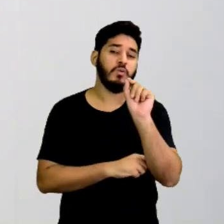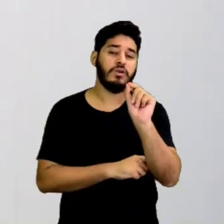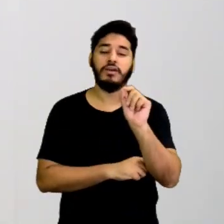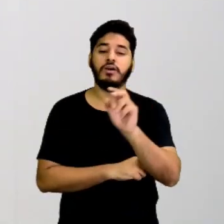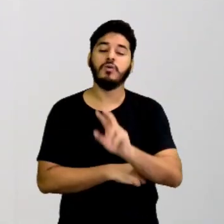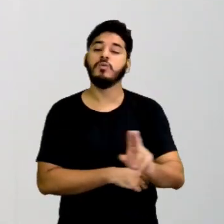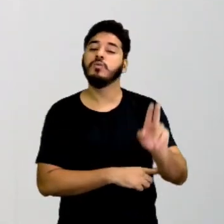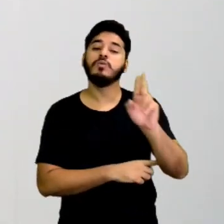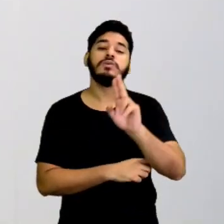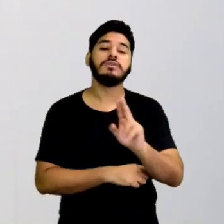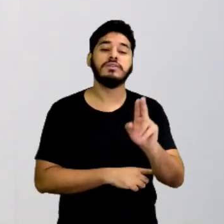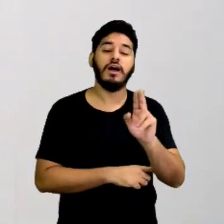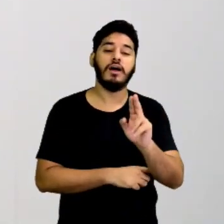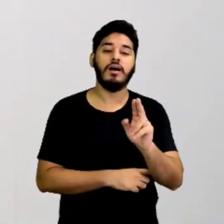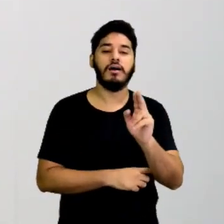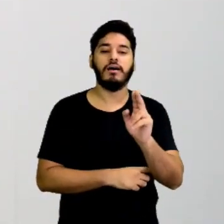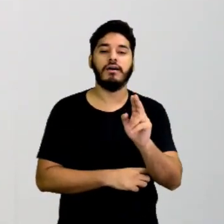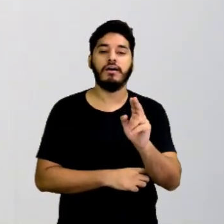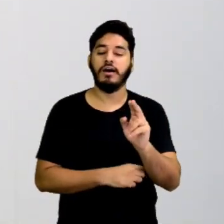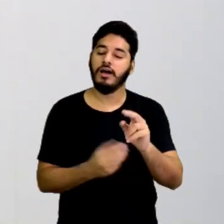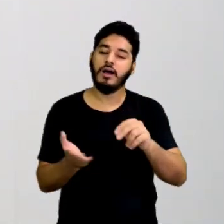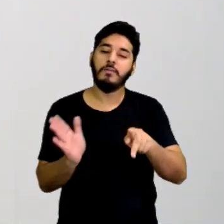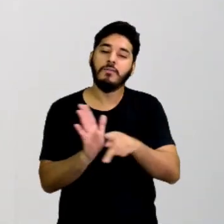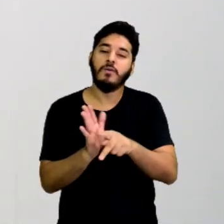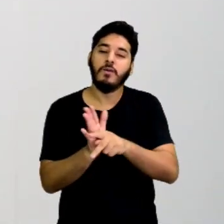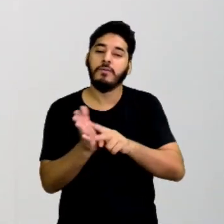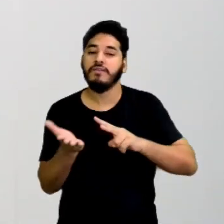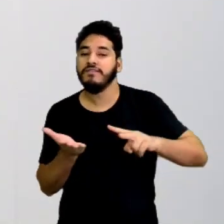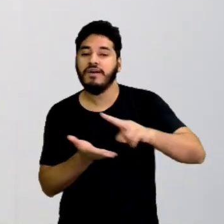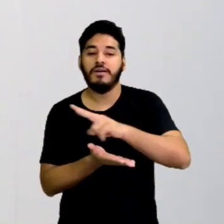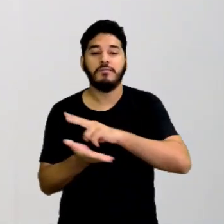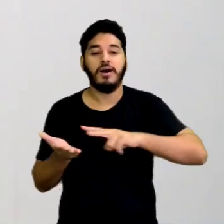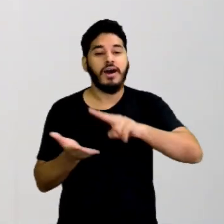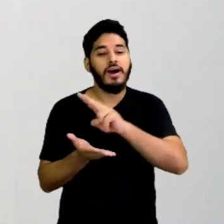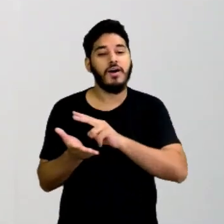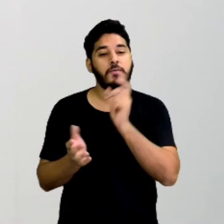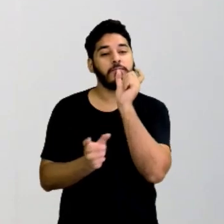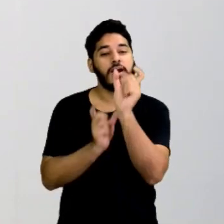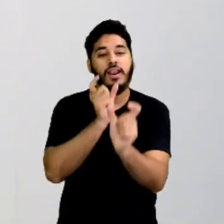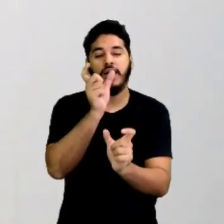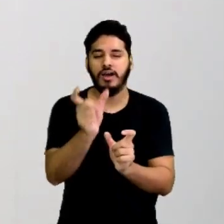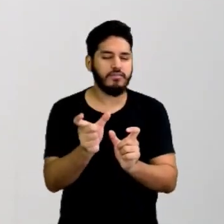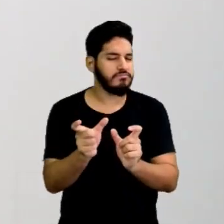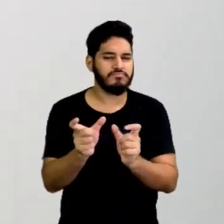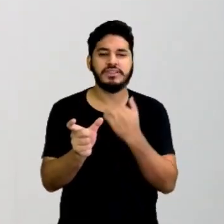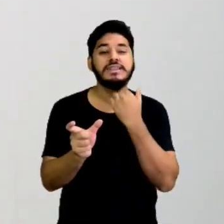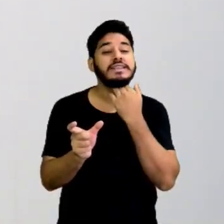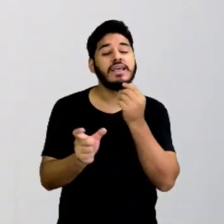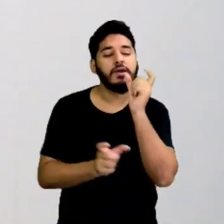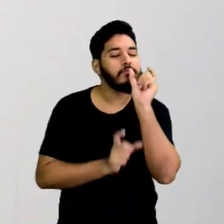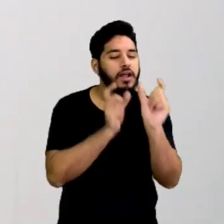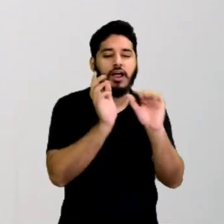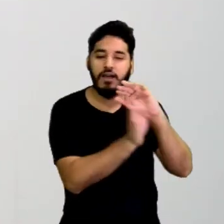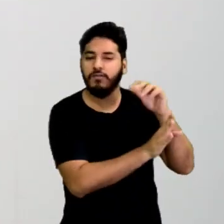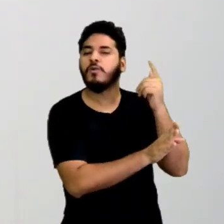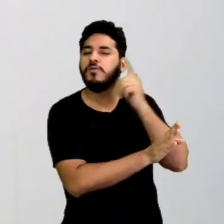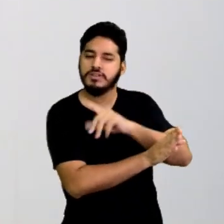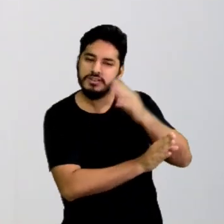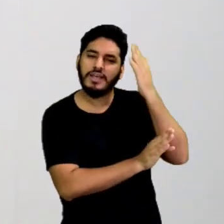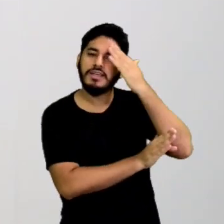uso da linguagem verbal. Foi possível compreender sem palavra alguma.